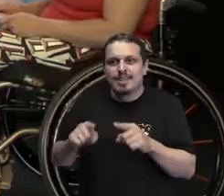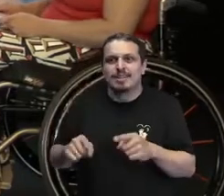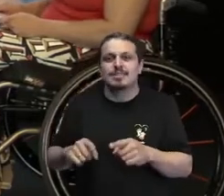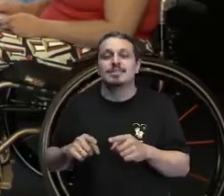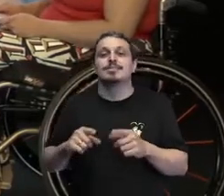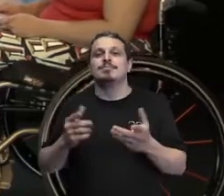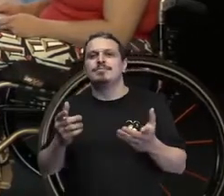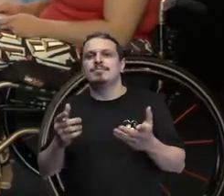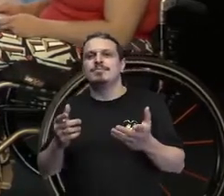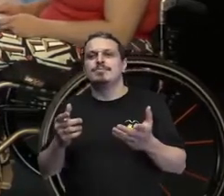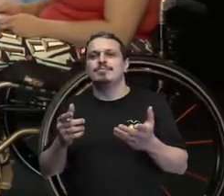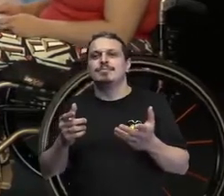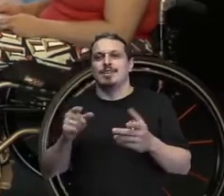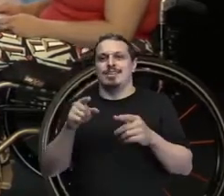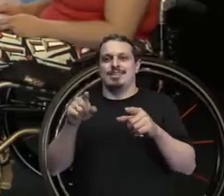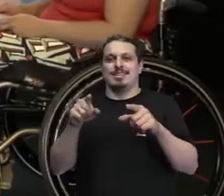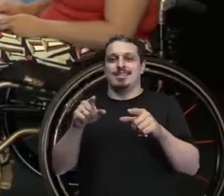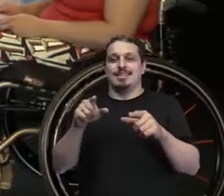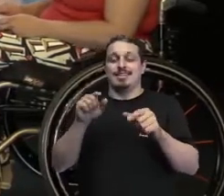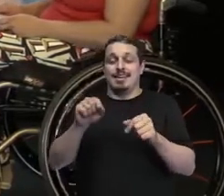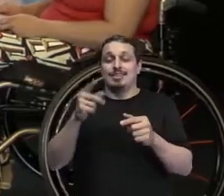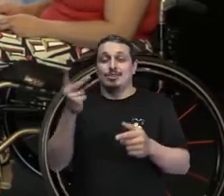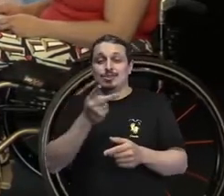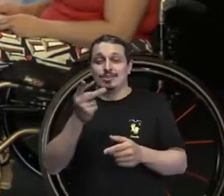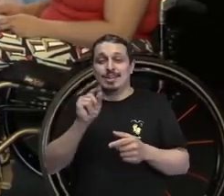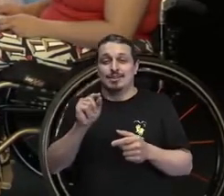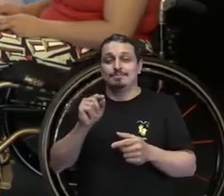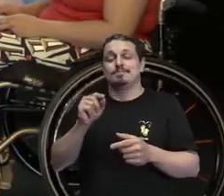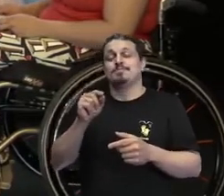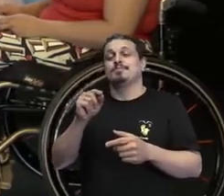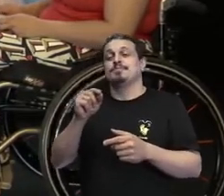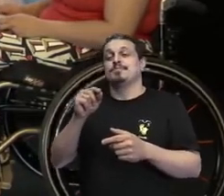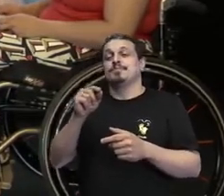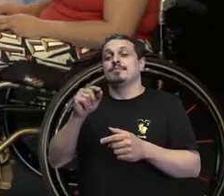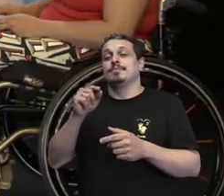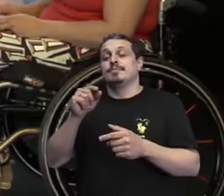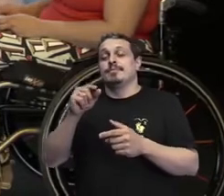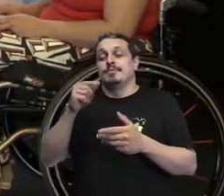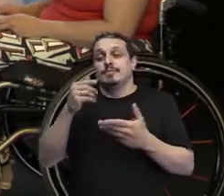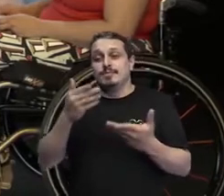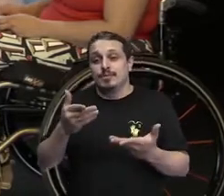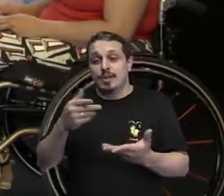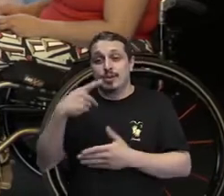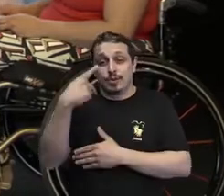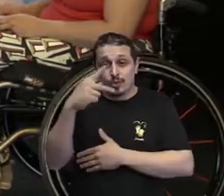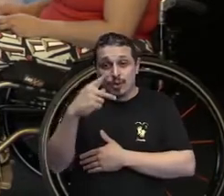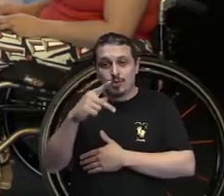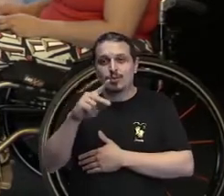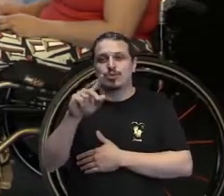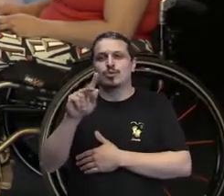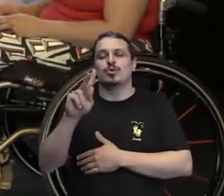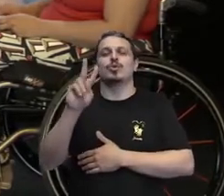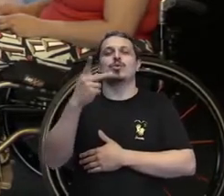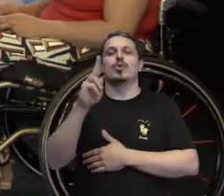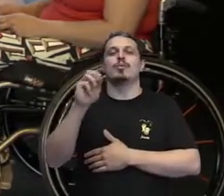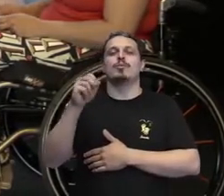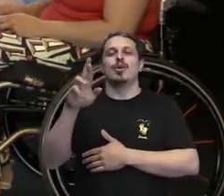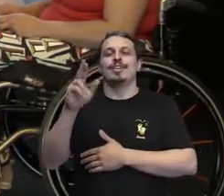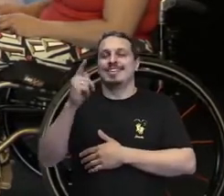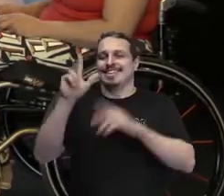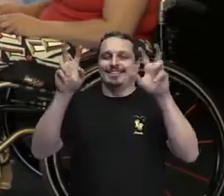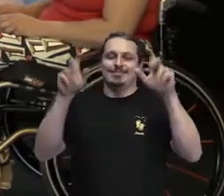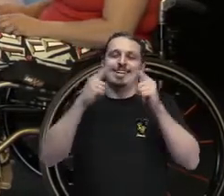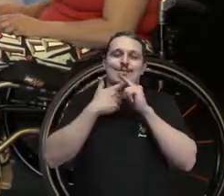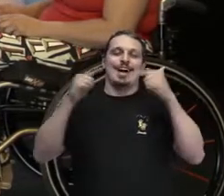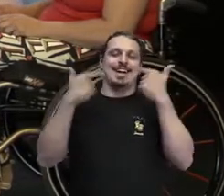essa artista tão dedicada e que consegue traduzir no teu dia a dia as coisas que a gente também passa. É impossível